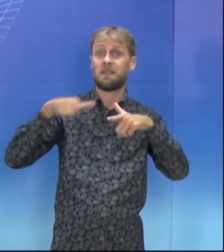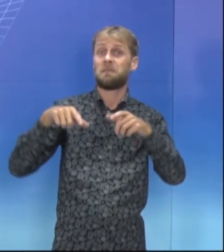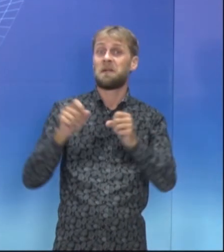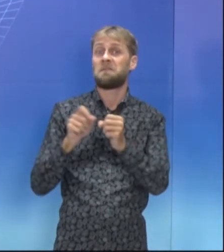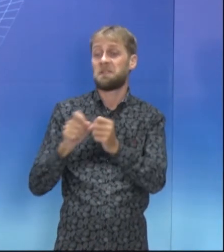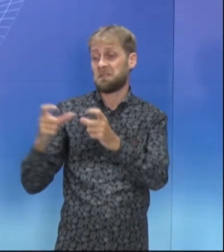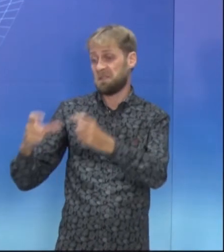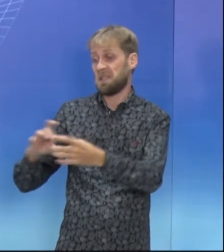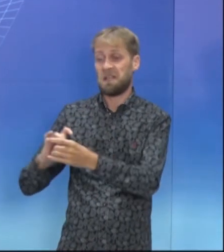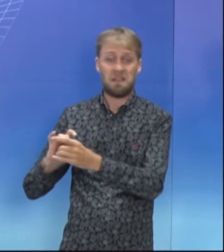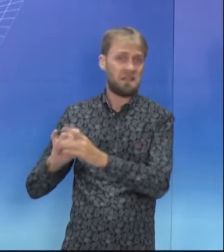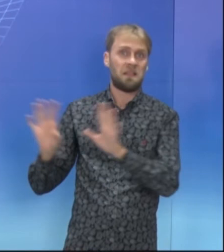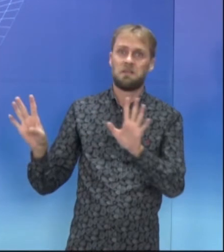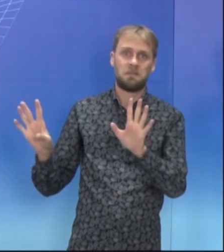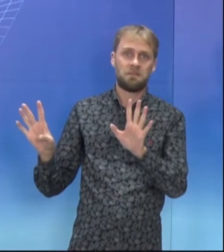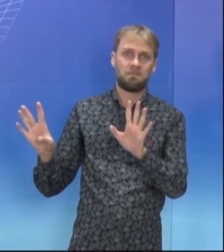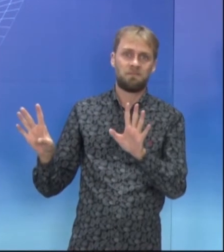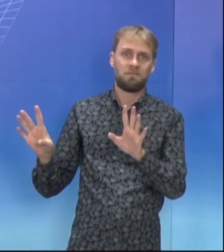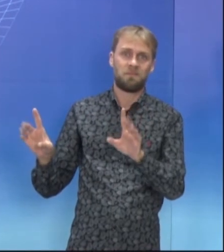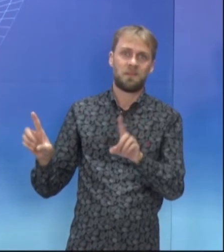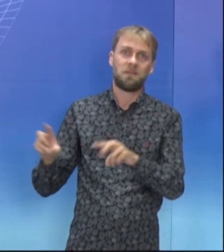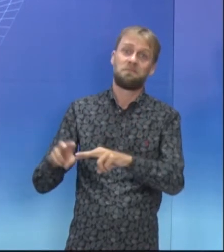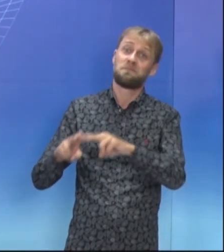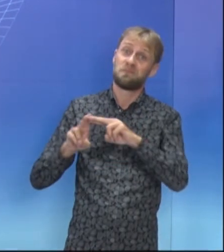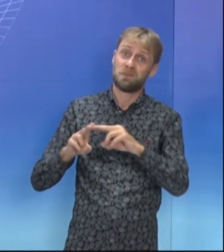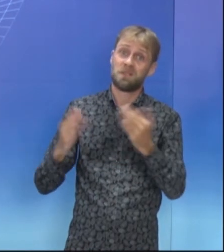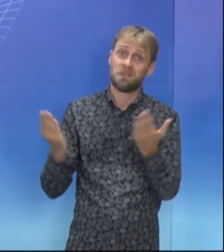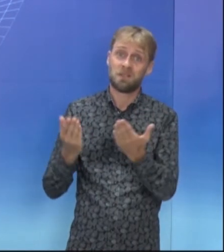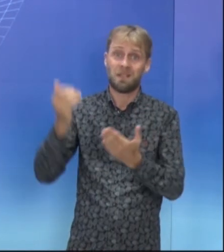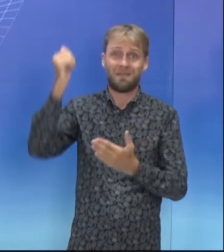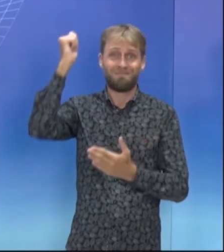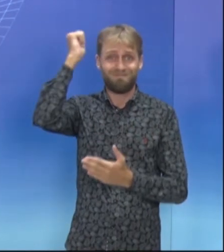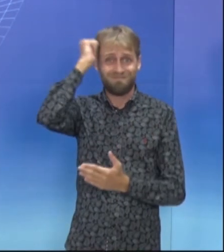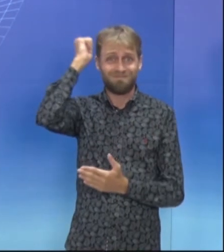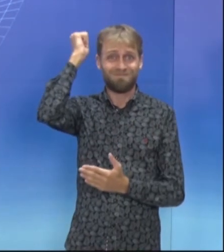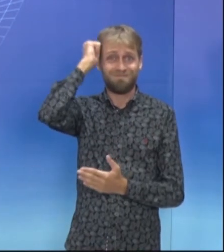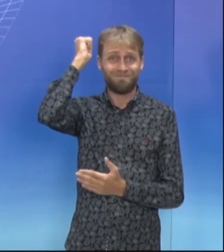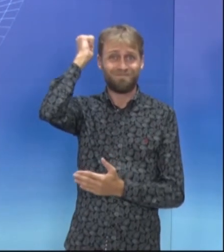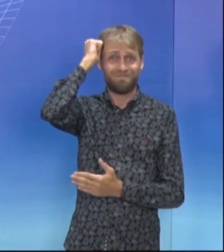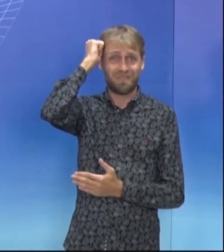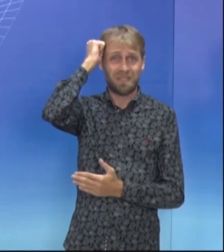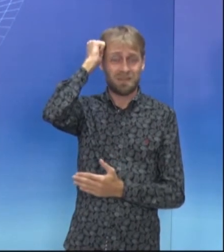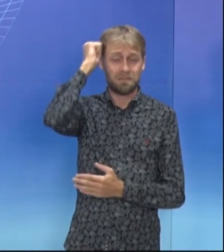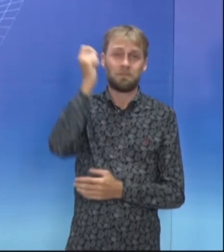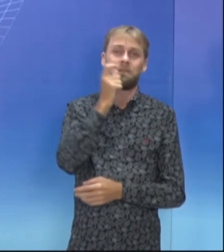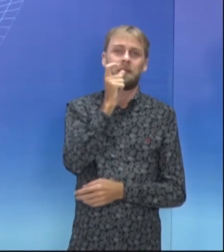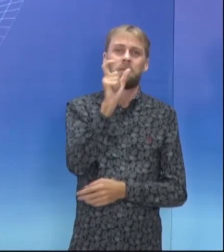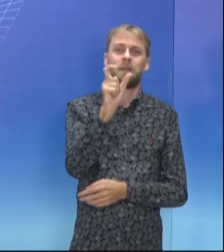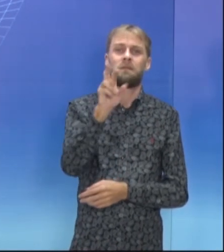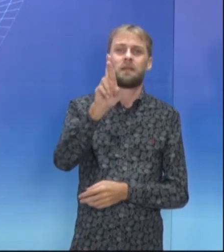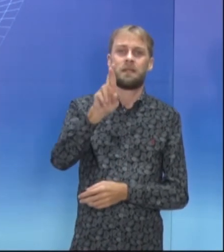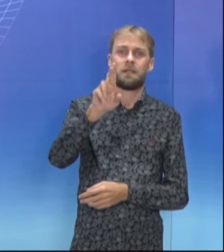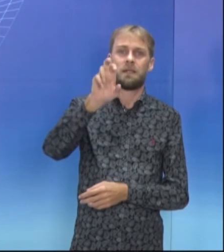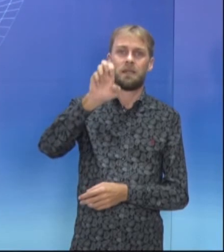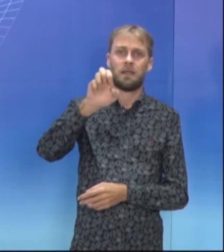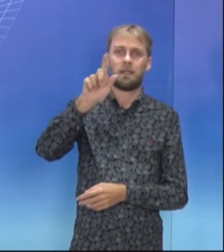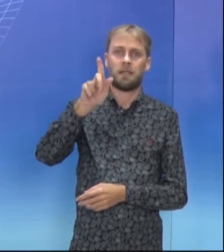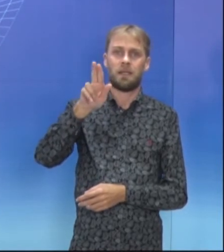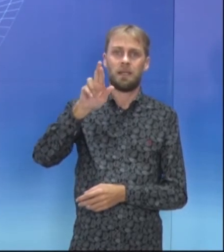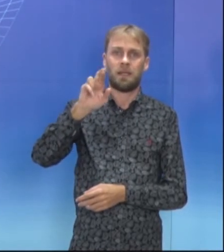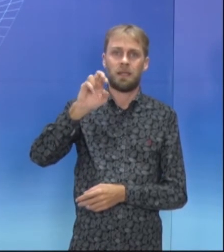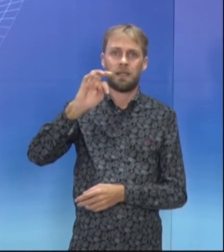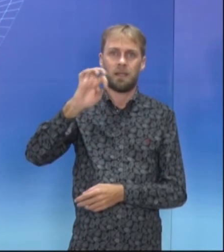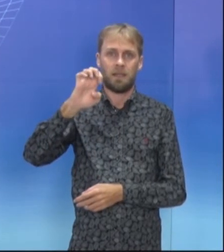e que provavelmente gerou arrependimento. E onde está o arrependimento que eu tinha falado? Regrets. Você vai ver a palavra regrets,